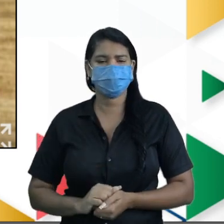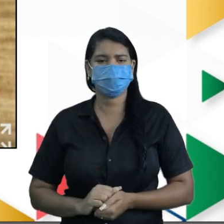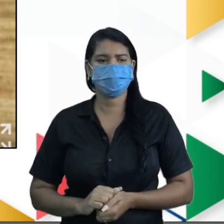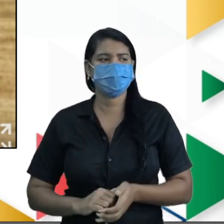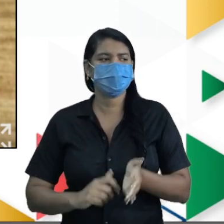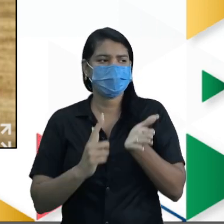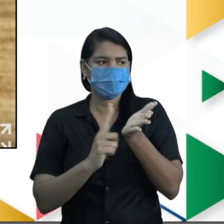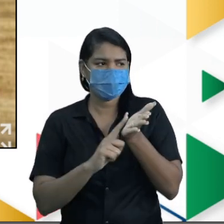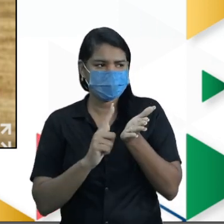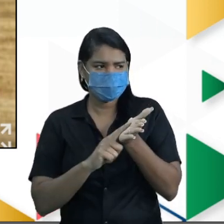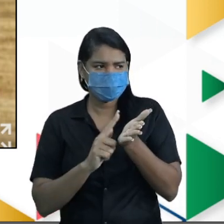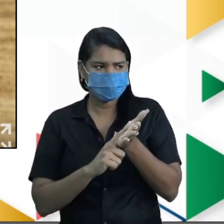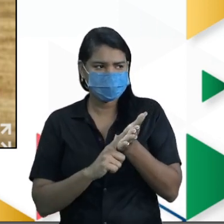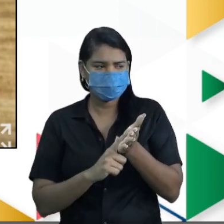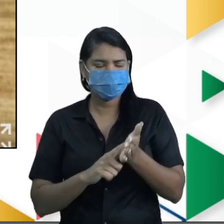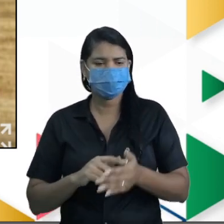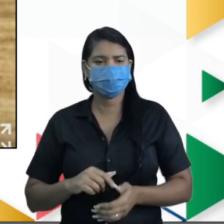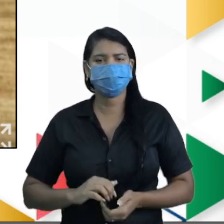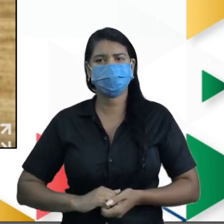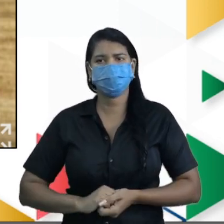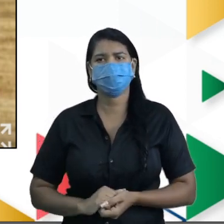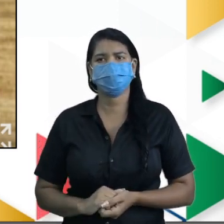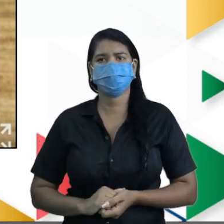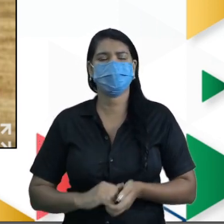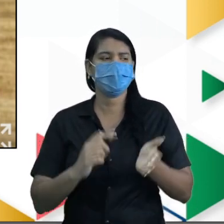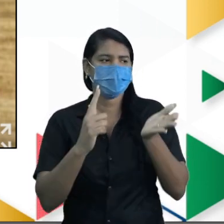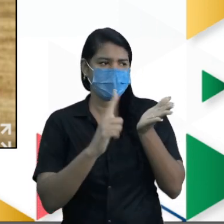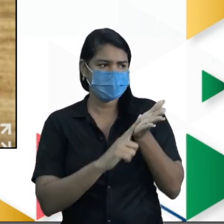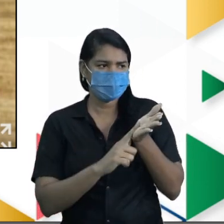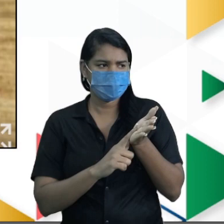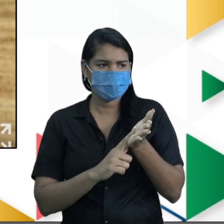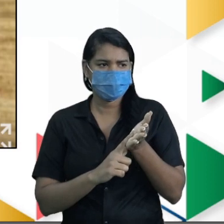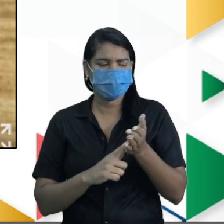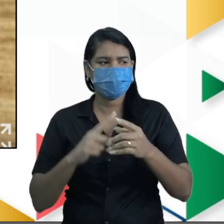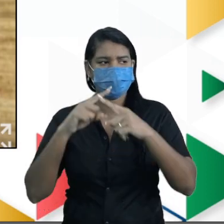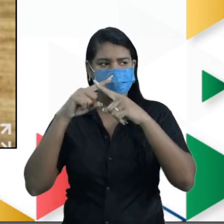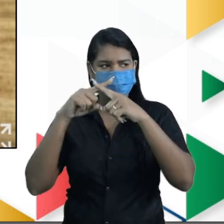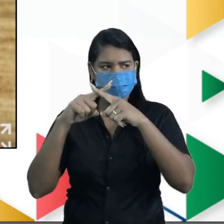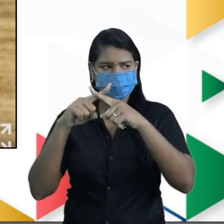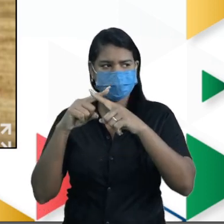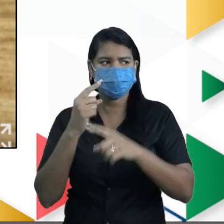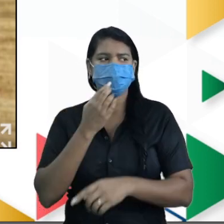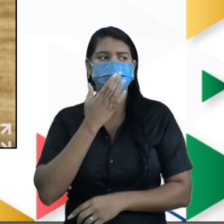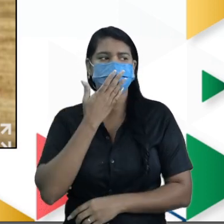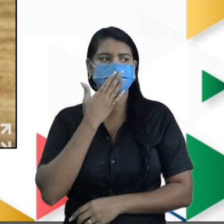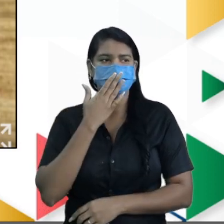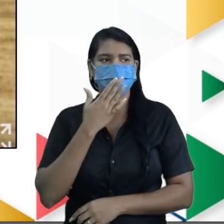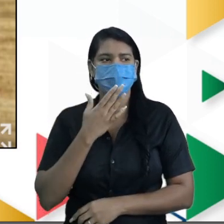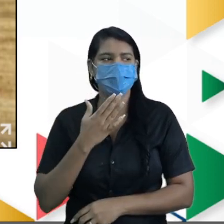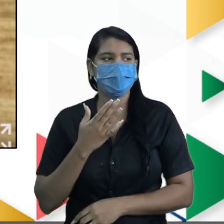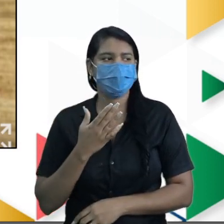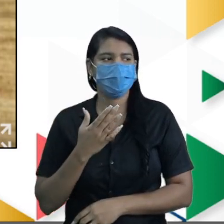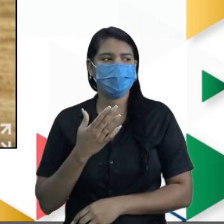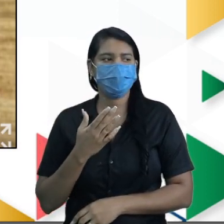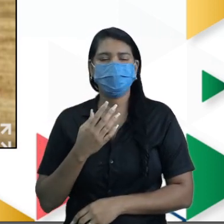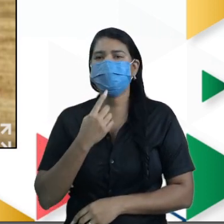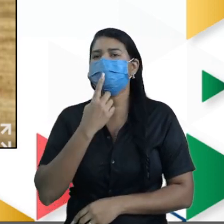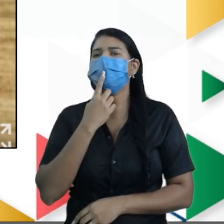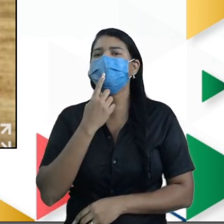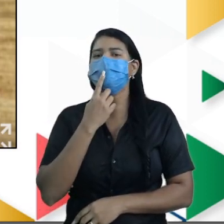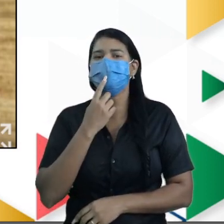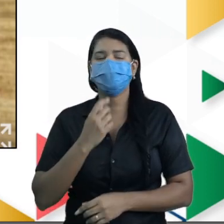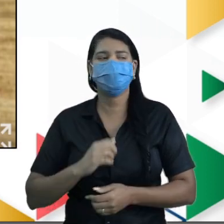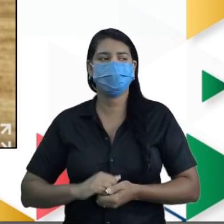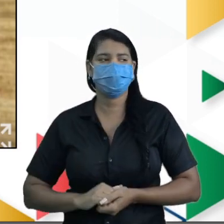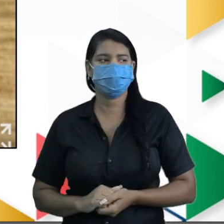vermelha. Viu que a cor não é laranja, né? É vermelho. Eu acho que é vermelho se não tiver daltônico, tá? Então,